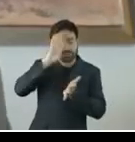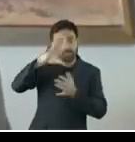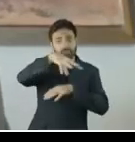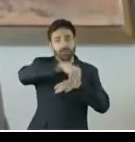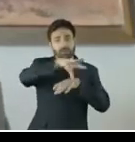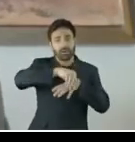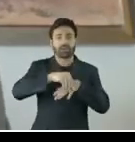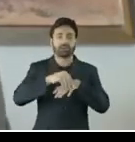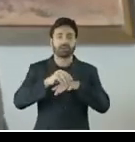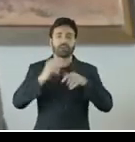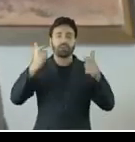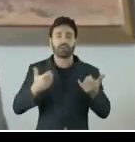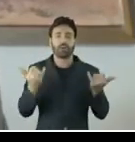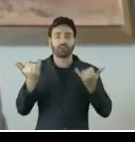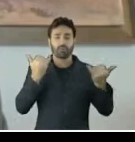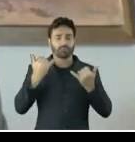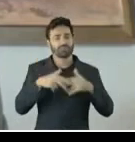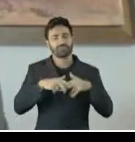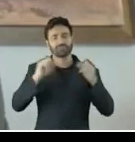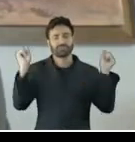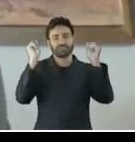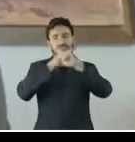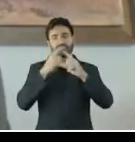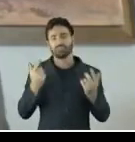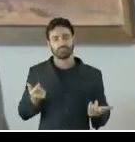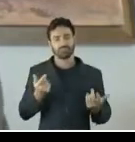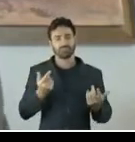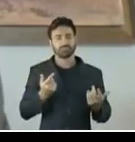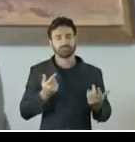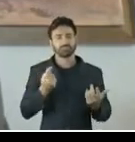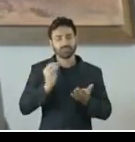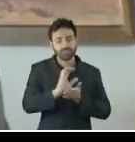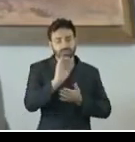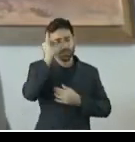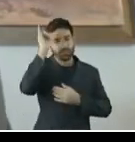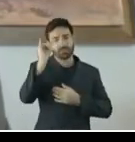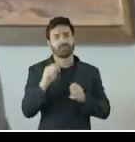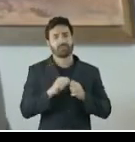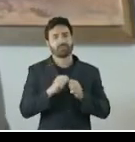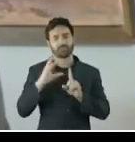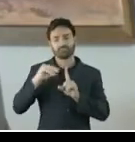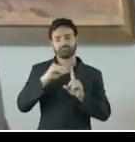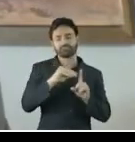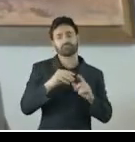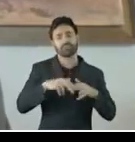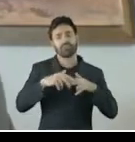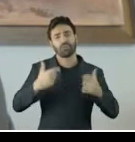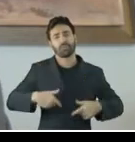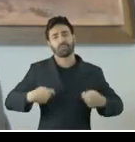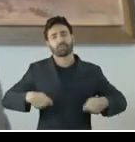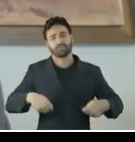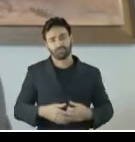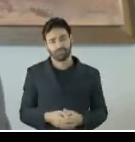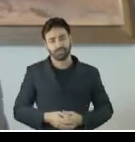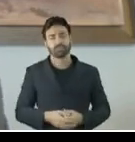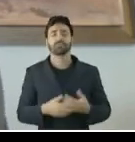departamento, o que torna mais difícil direcionar os recursos para prevenir e combater o assédio sexual onde é mais necessário. Diante